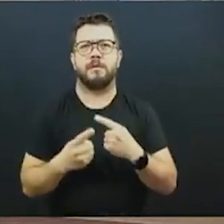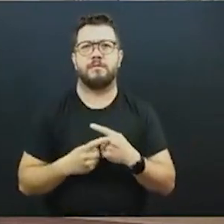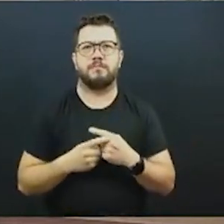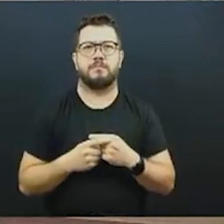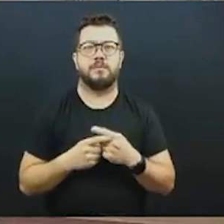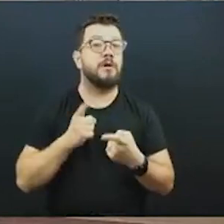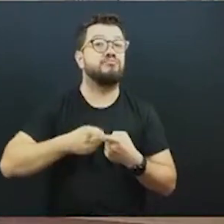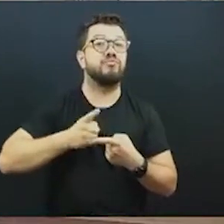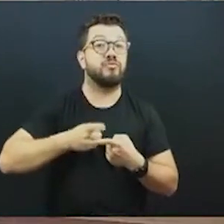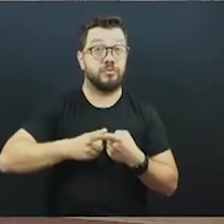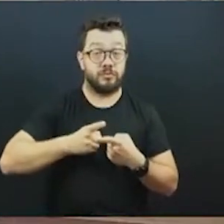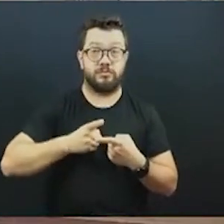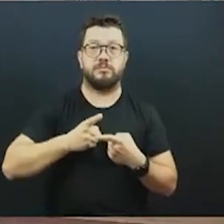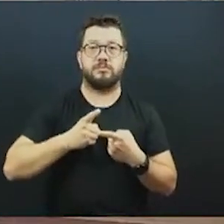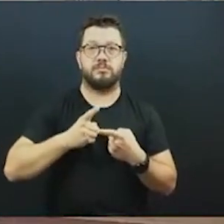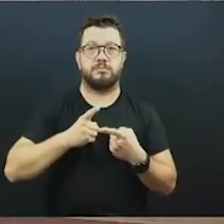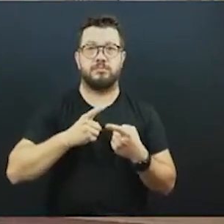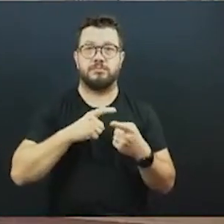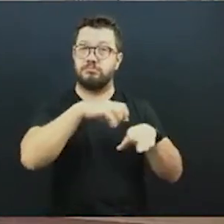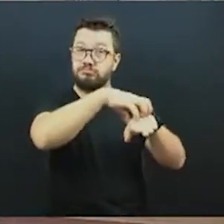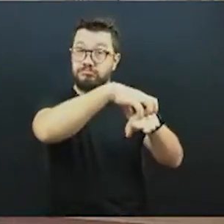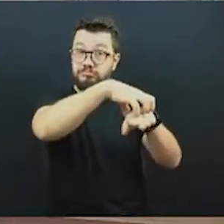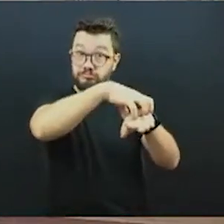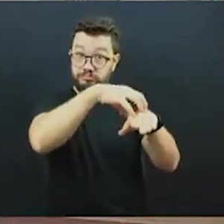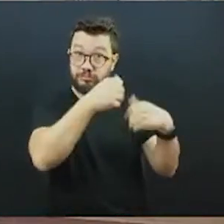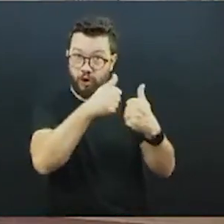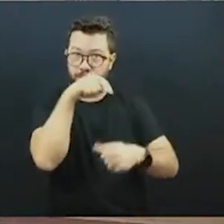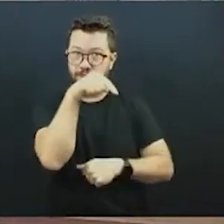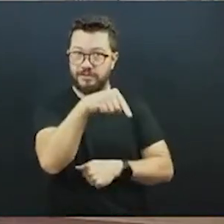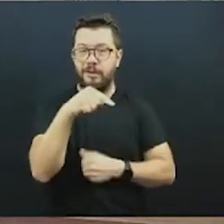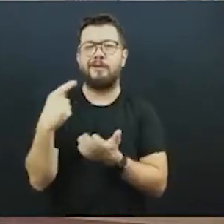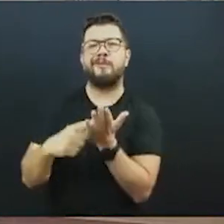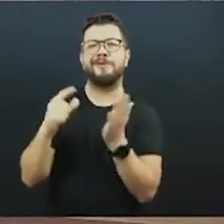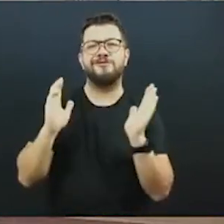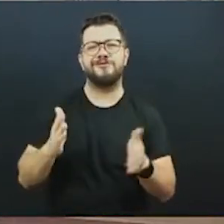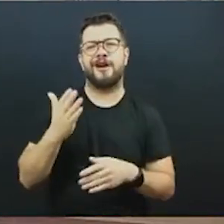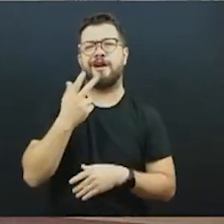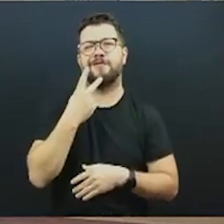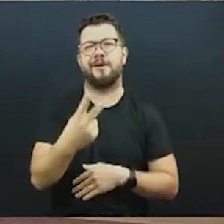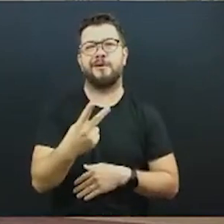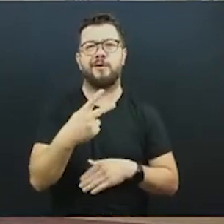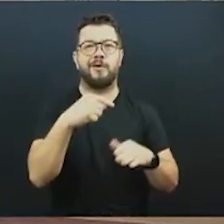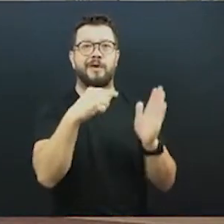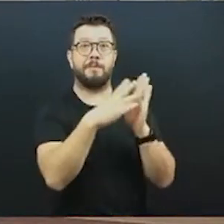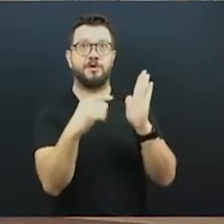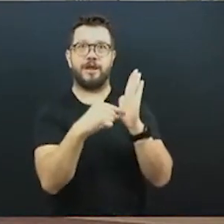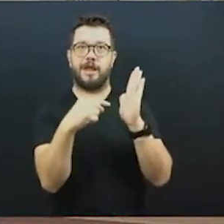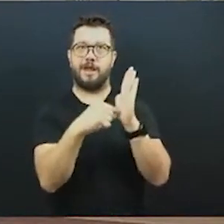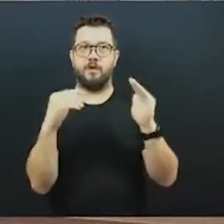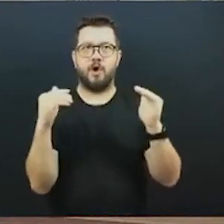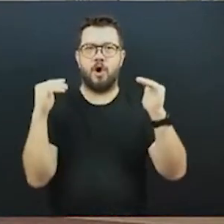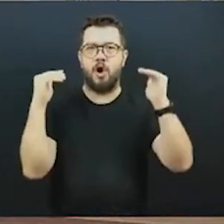isso já é reconhecido pela própria URBS, ele já não é mais o modelo do país de excelência.